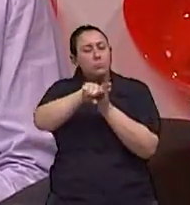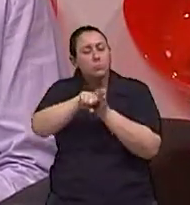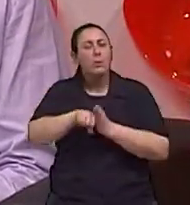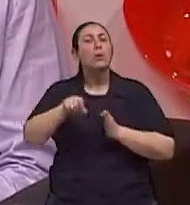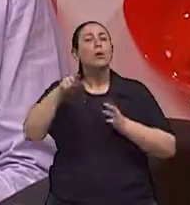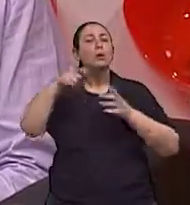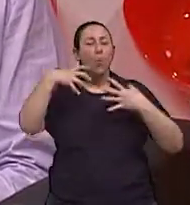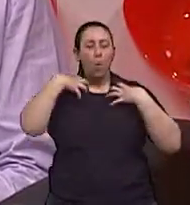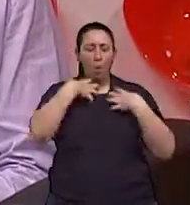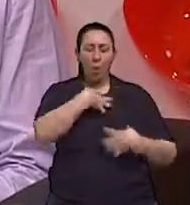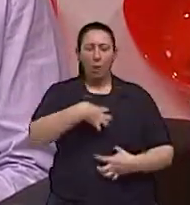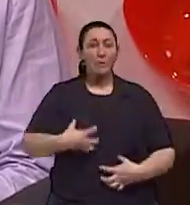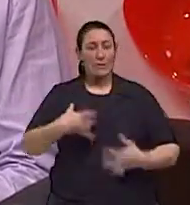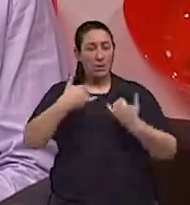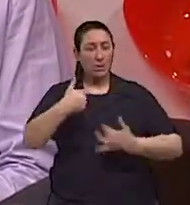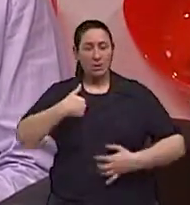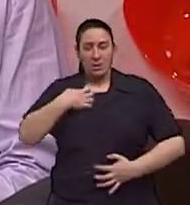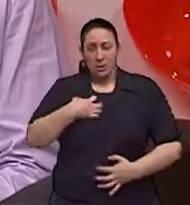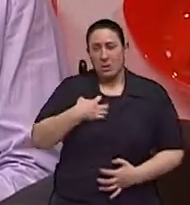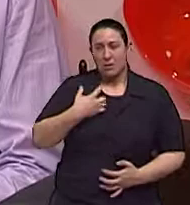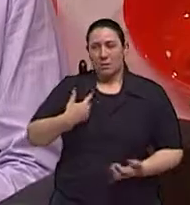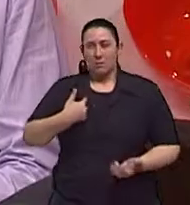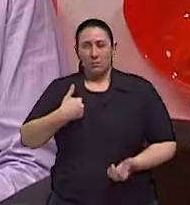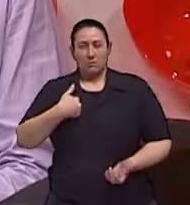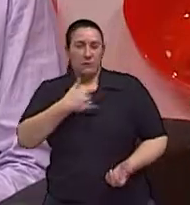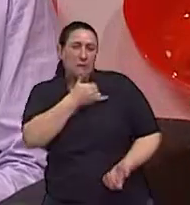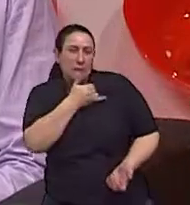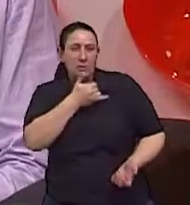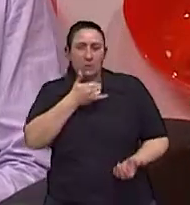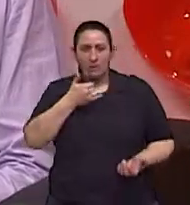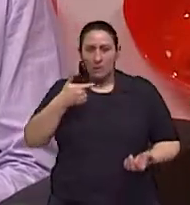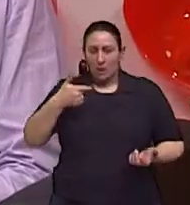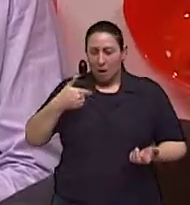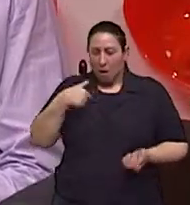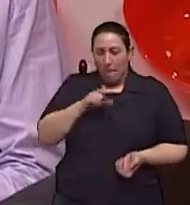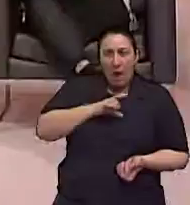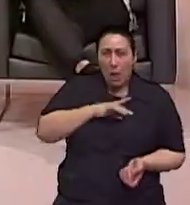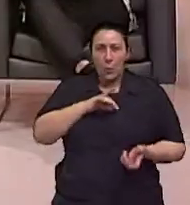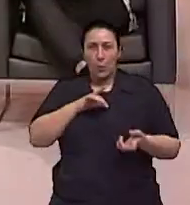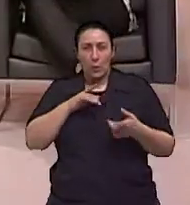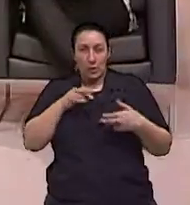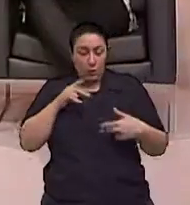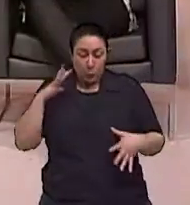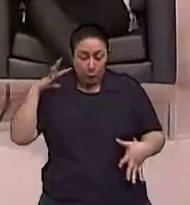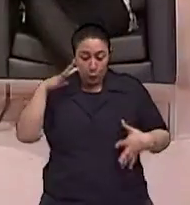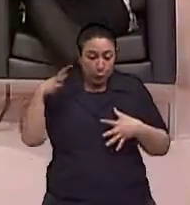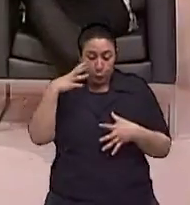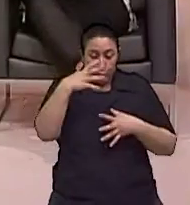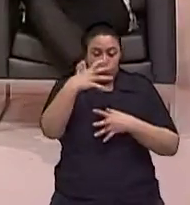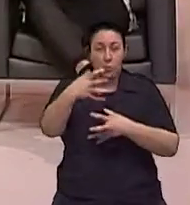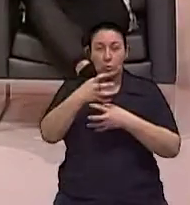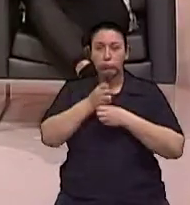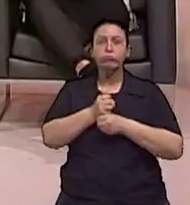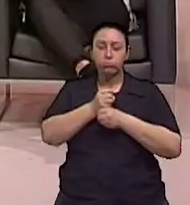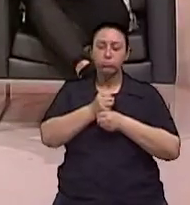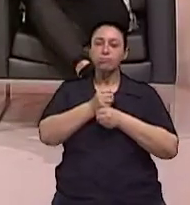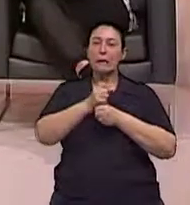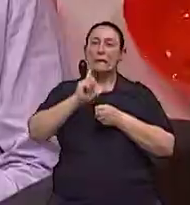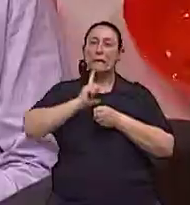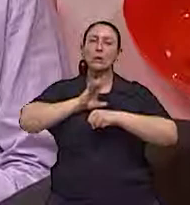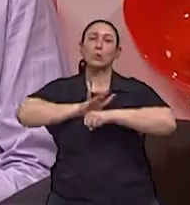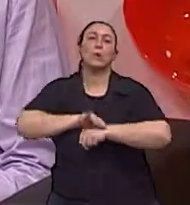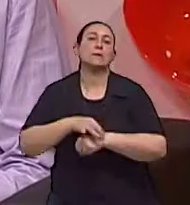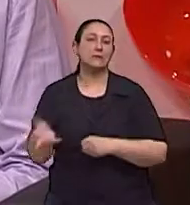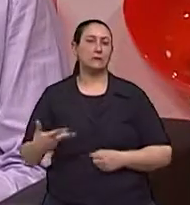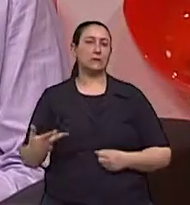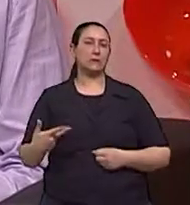lidar com as minhas raivas que eu não sei lidar com as minhas tristezas que eu não sei lidar com os meus medos eu vou ter uma suscetibilidade maior de adoecimento